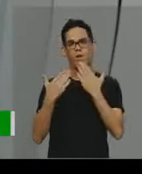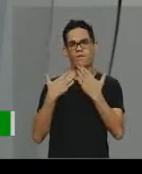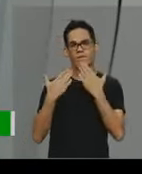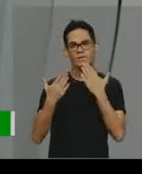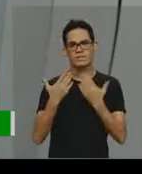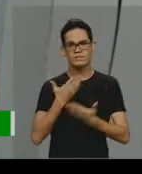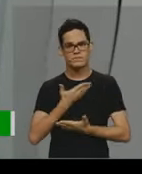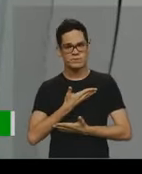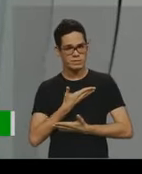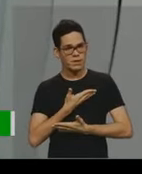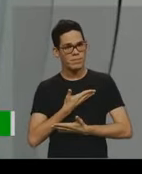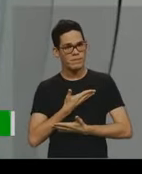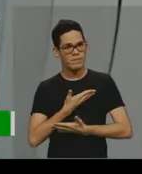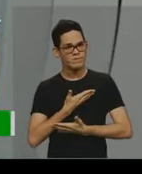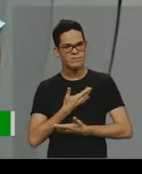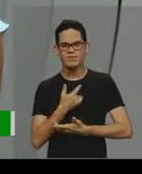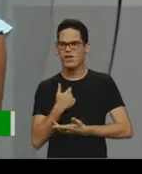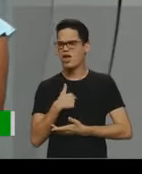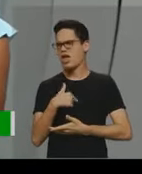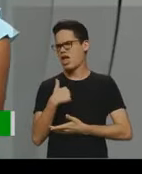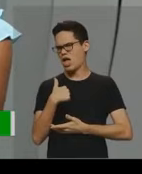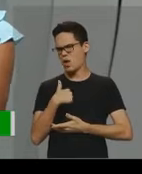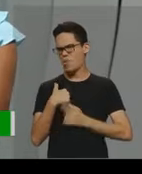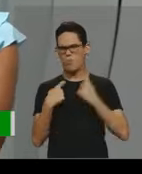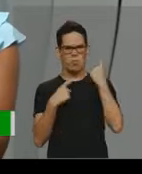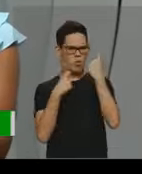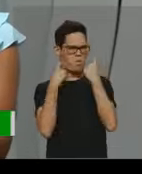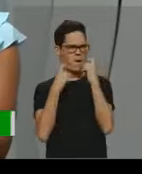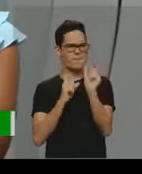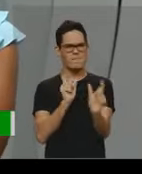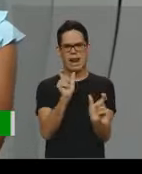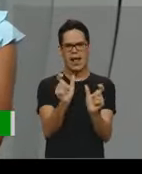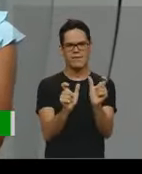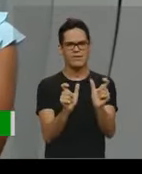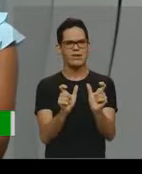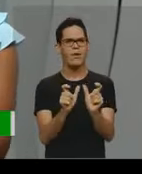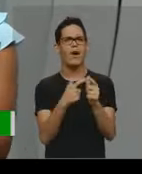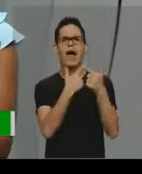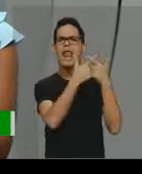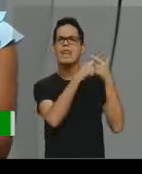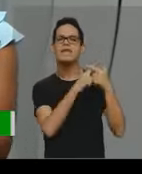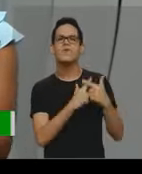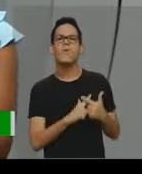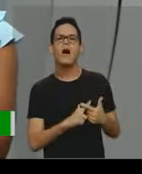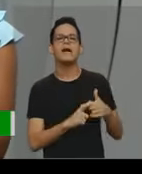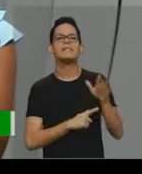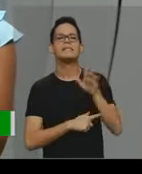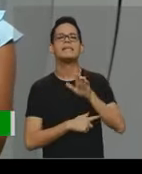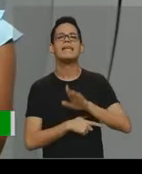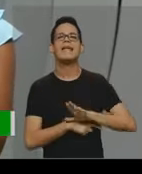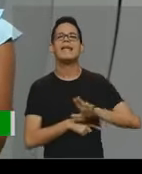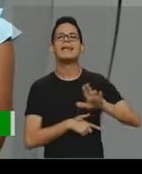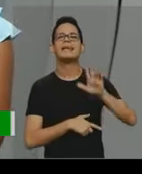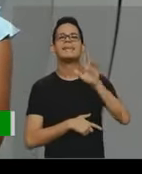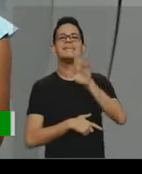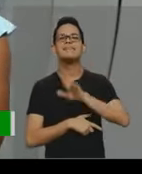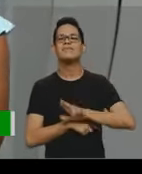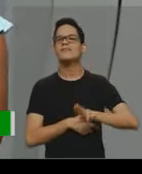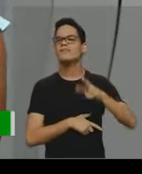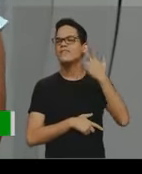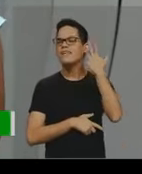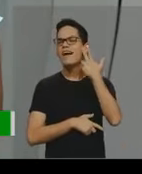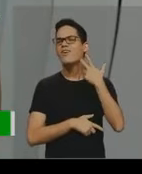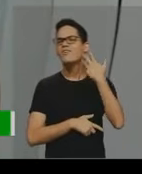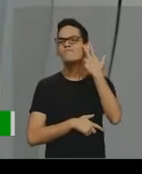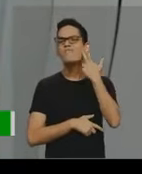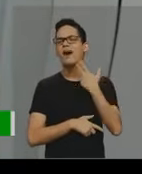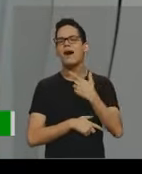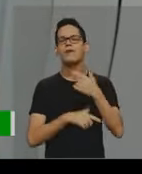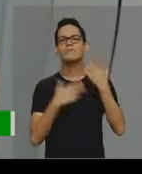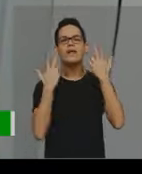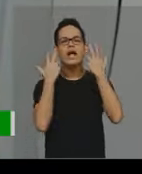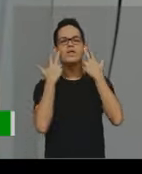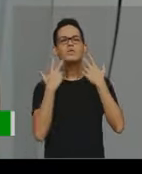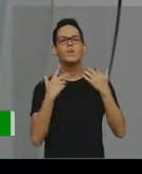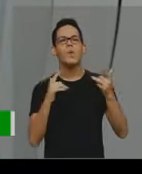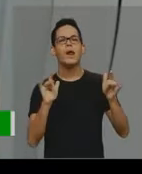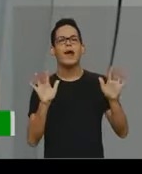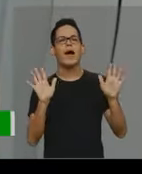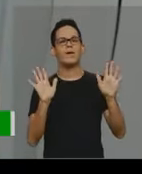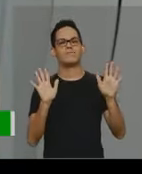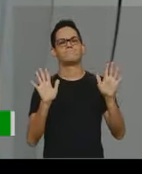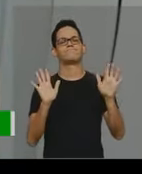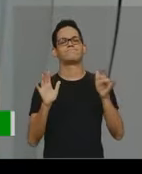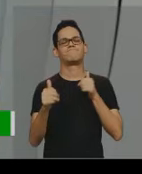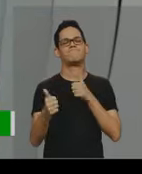meus amigos, por exemplo, eu não vou, a linguagem, ela vai ser mais espontânea, né, eu não vou ficar preocupada em usar uma variedade